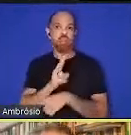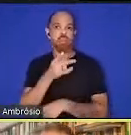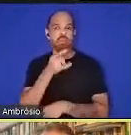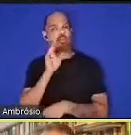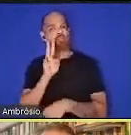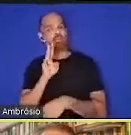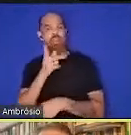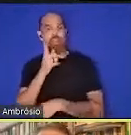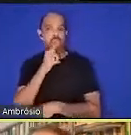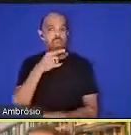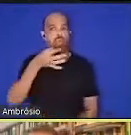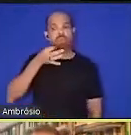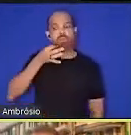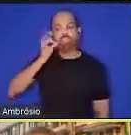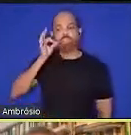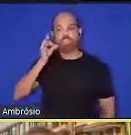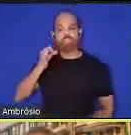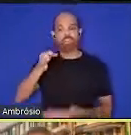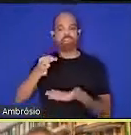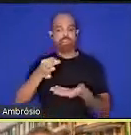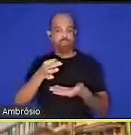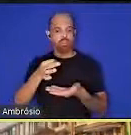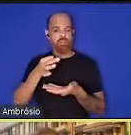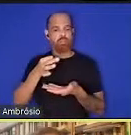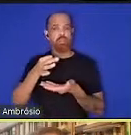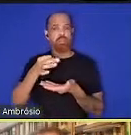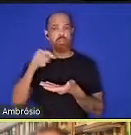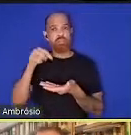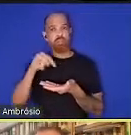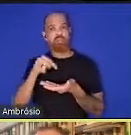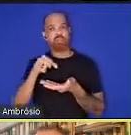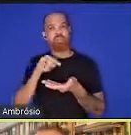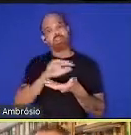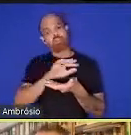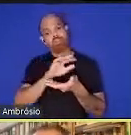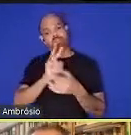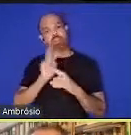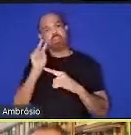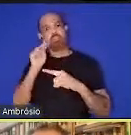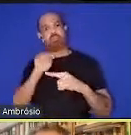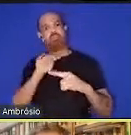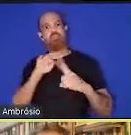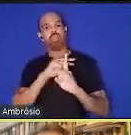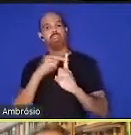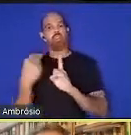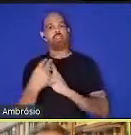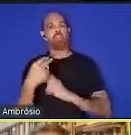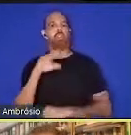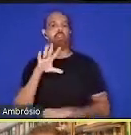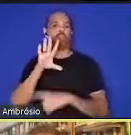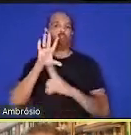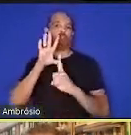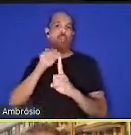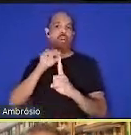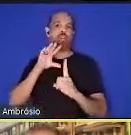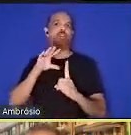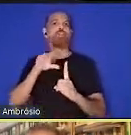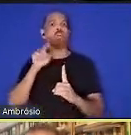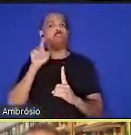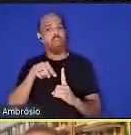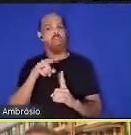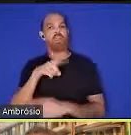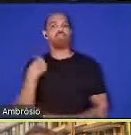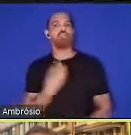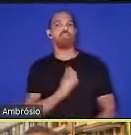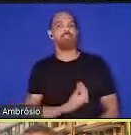toda a água que circunda a Terra nessa perspectiva dessa foto. Essa é a nossa vida,